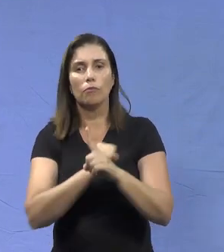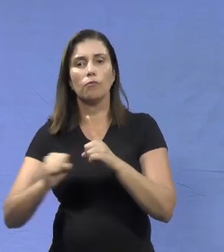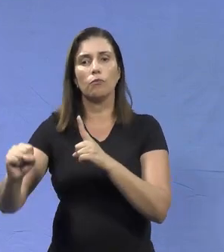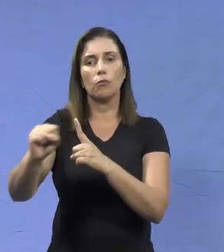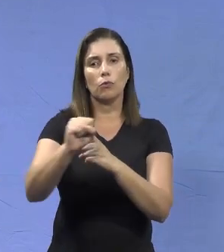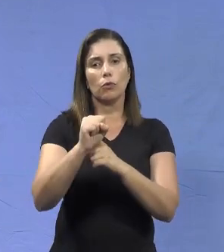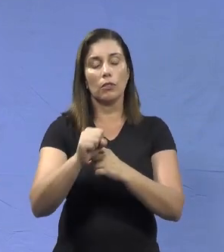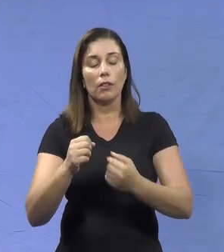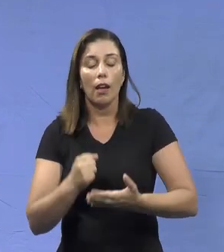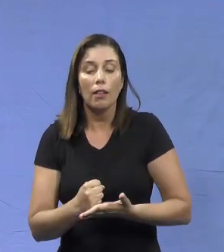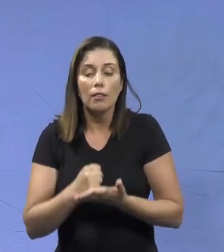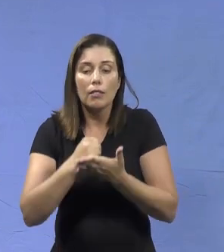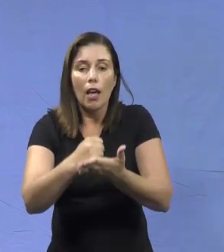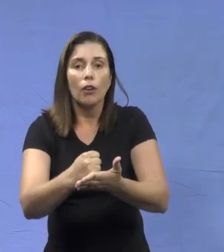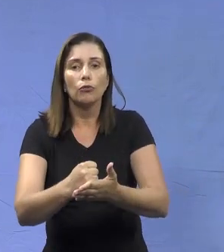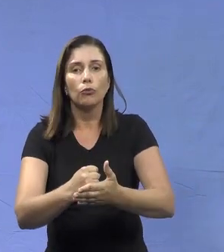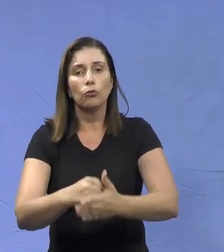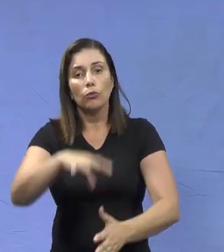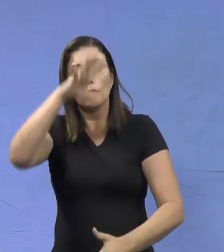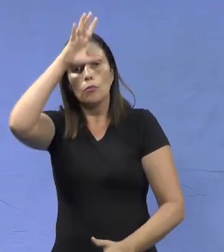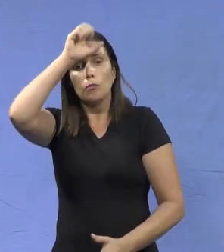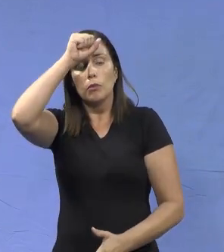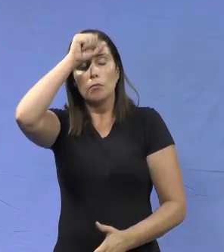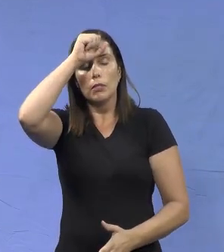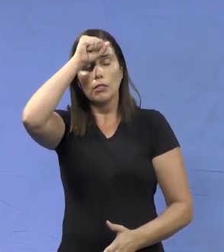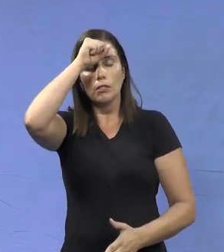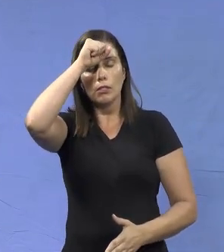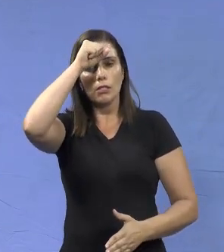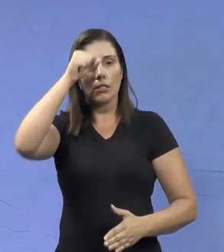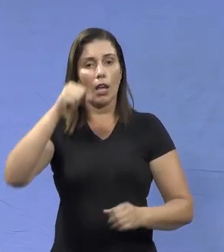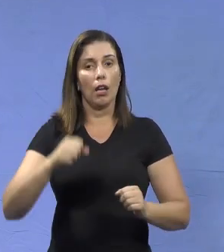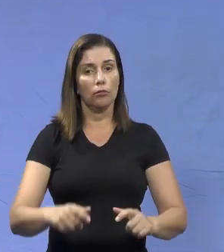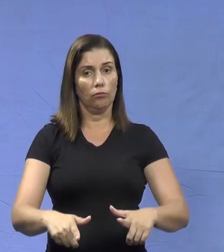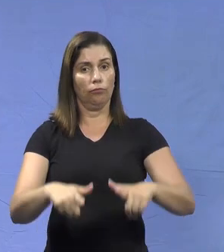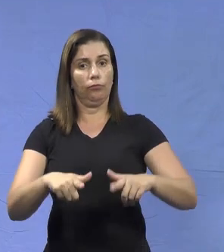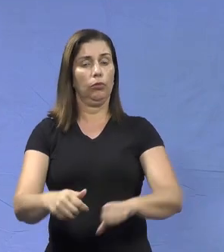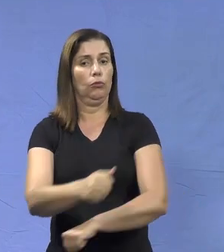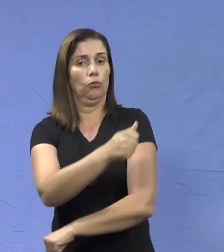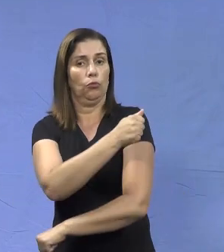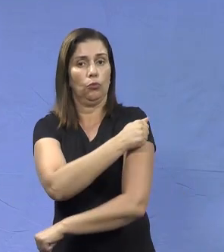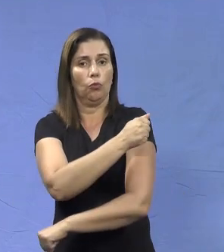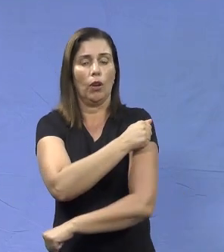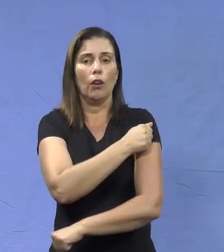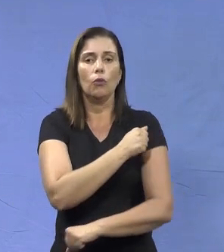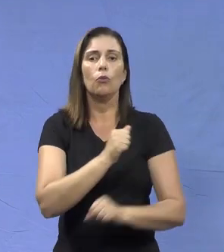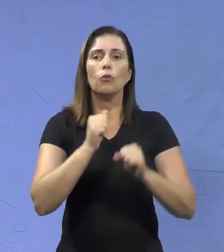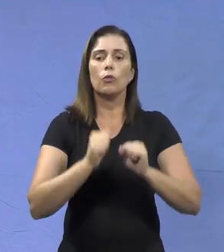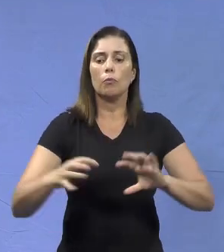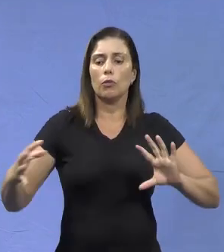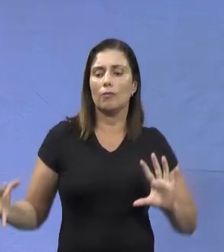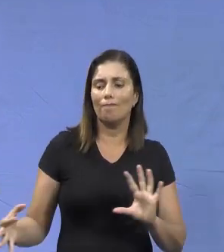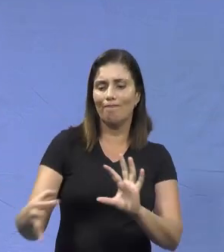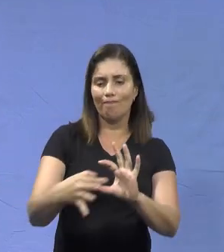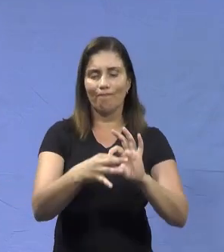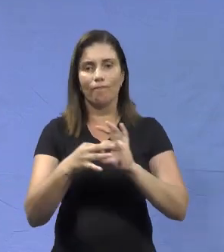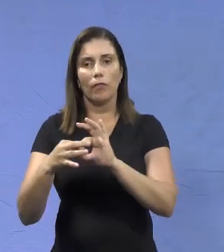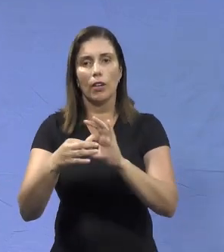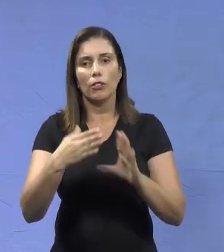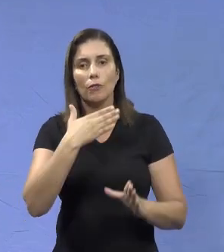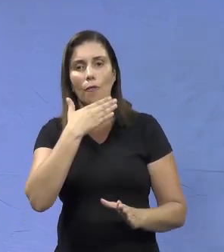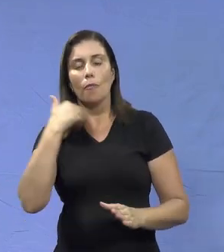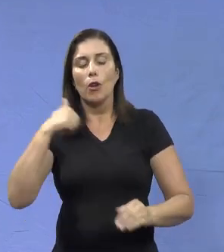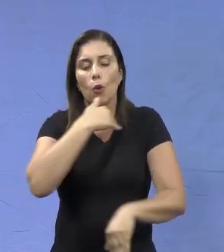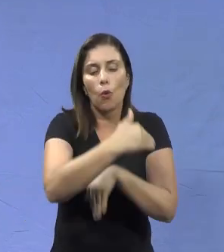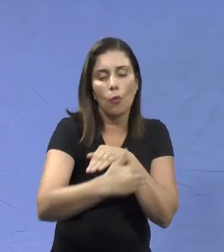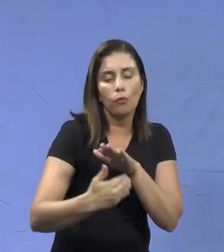vezes, possibilita uma formação de um aluno que possa interagir melhor com